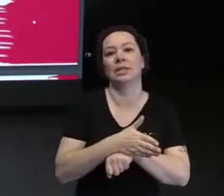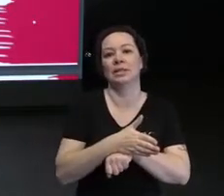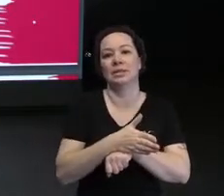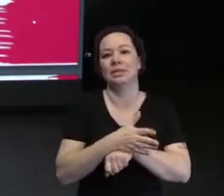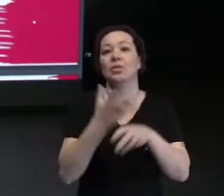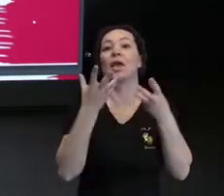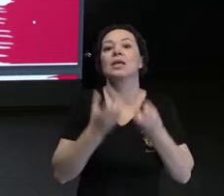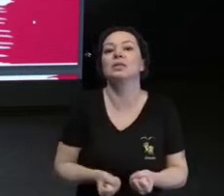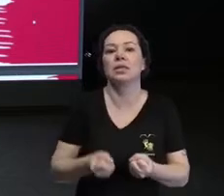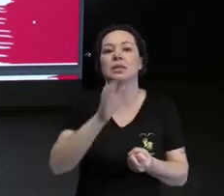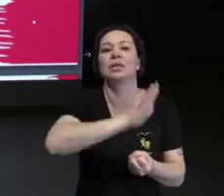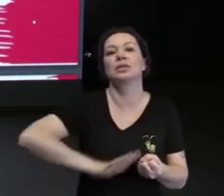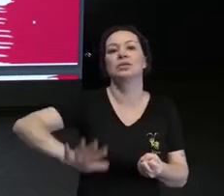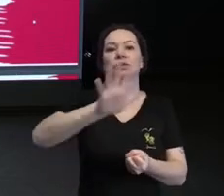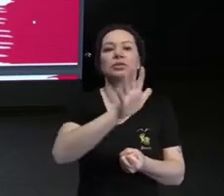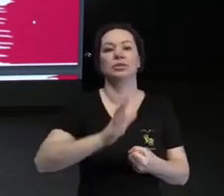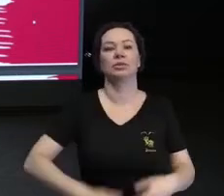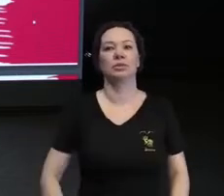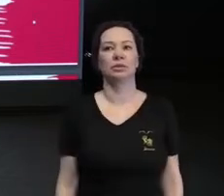importante.